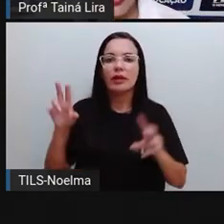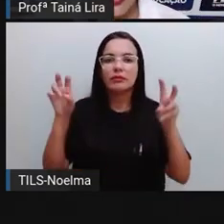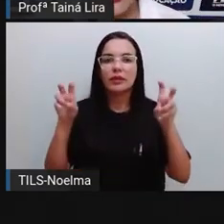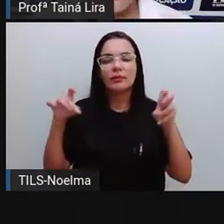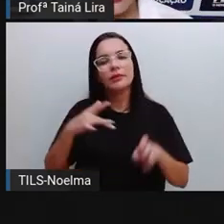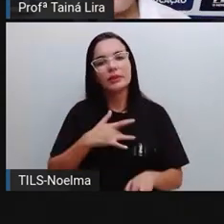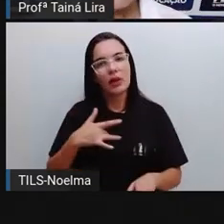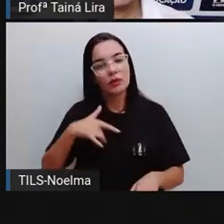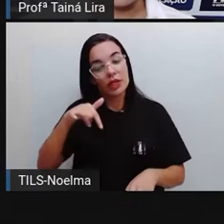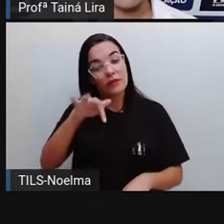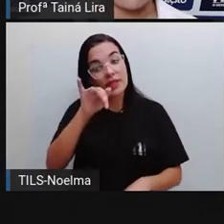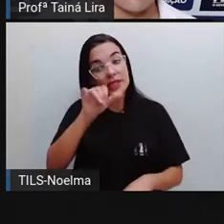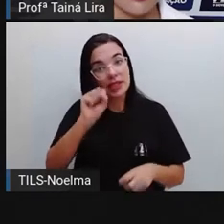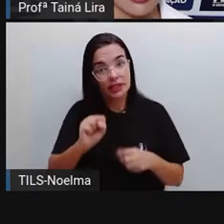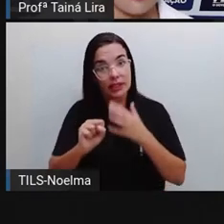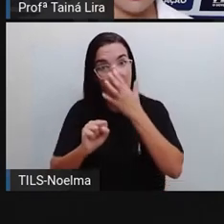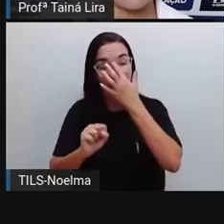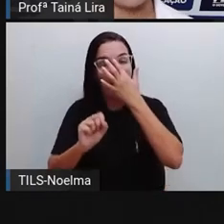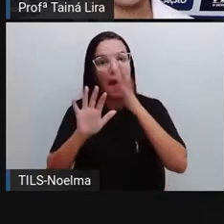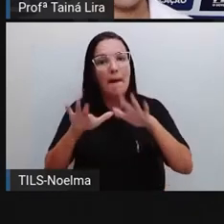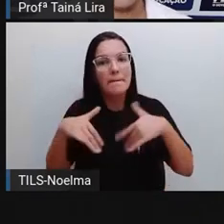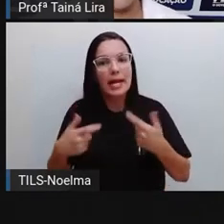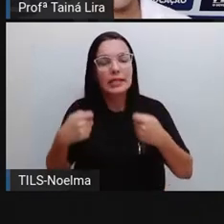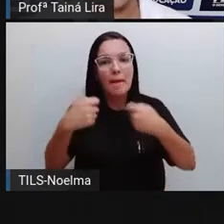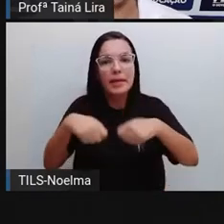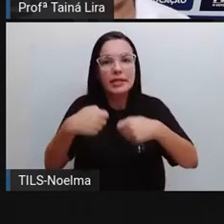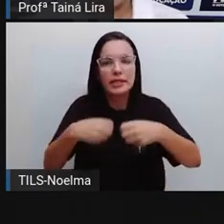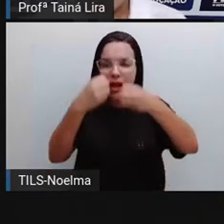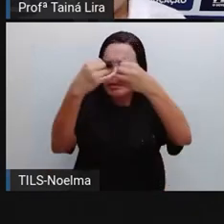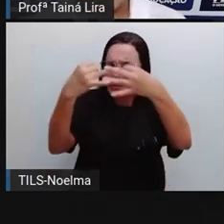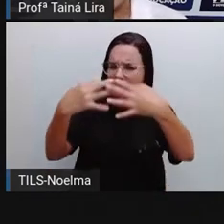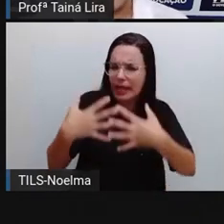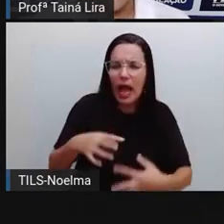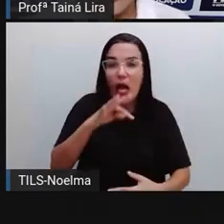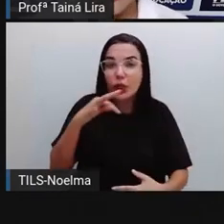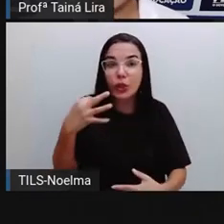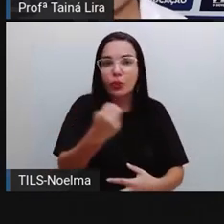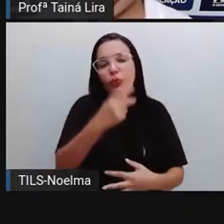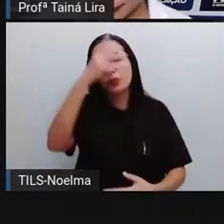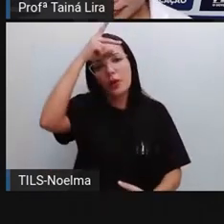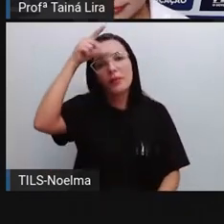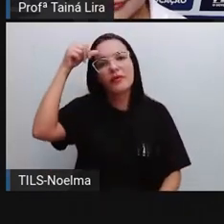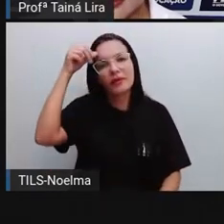Santana, tá? Só que ele precisa prestar contas ao prefeito, tá bom?